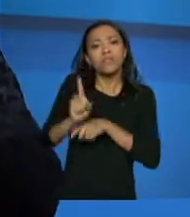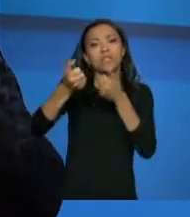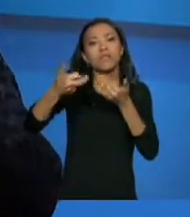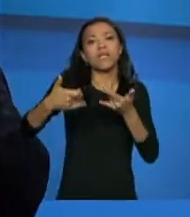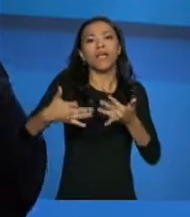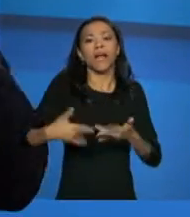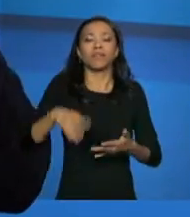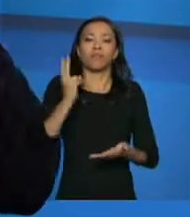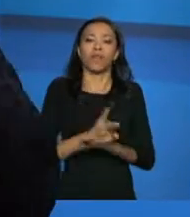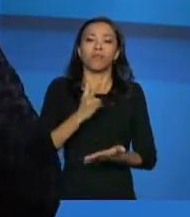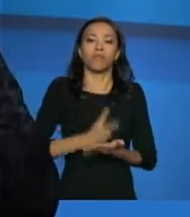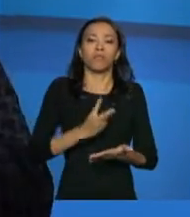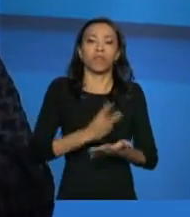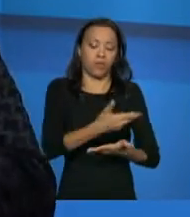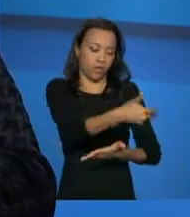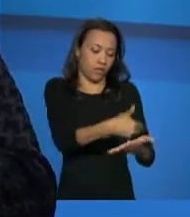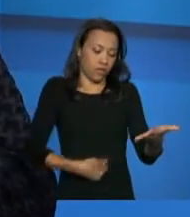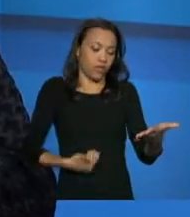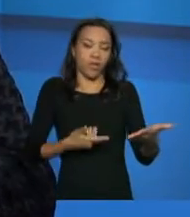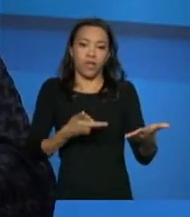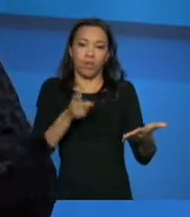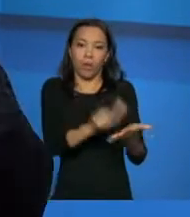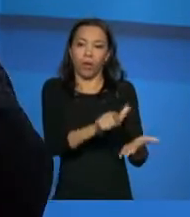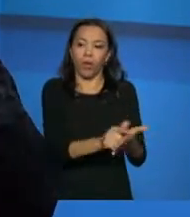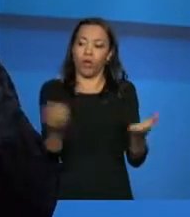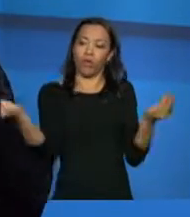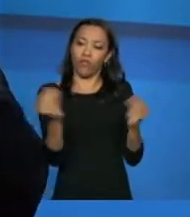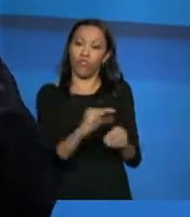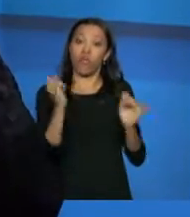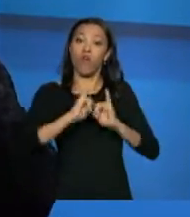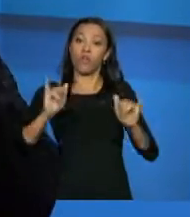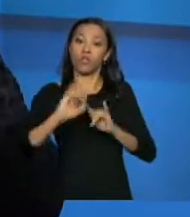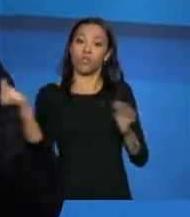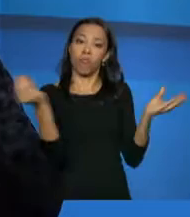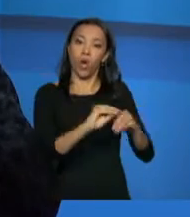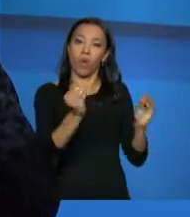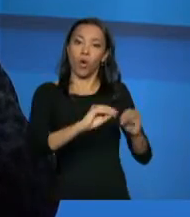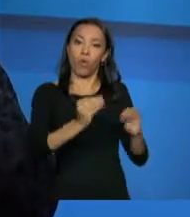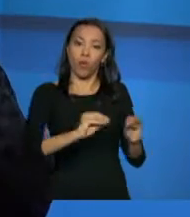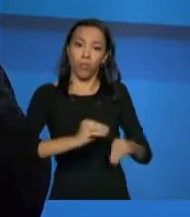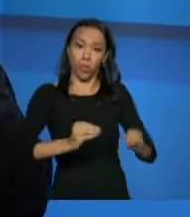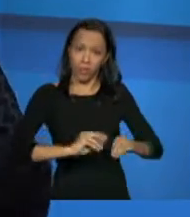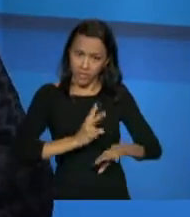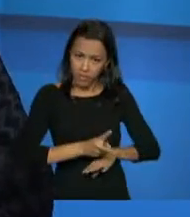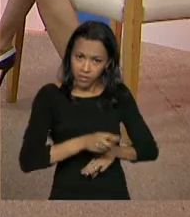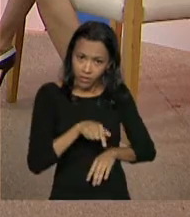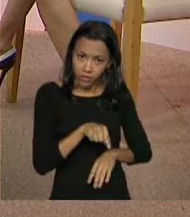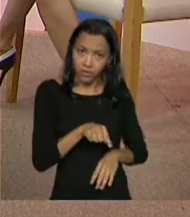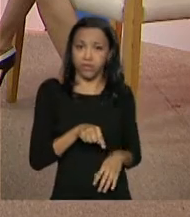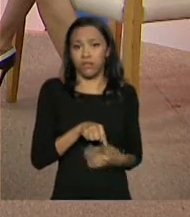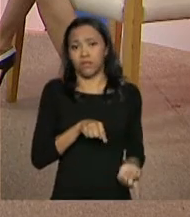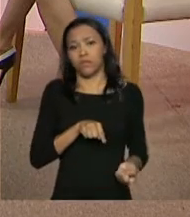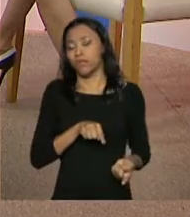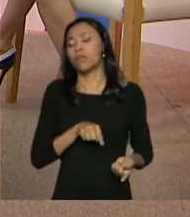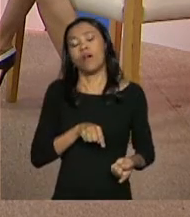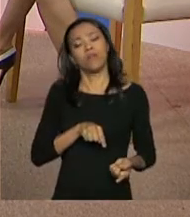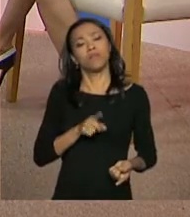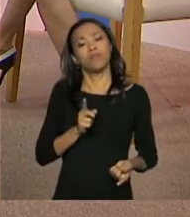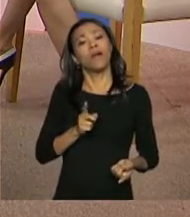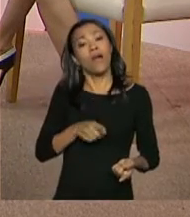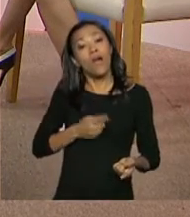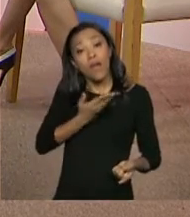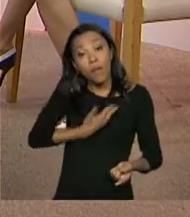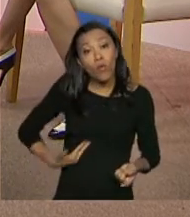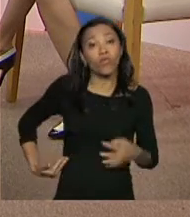postrando comprovantes, que muitas vezes estão dentro do próprio governo. Muitas vezes as informações que a gente pede para a pessoa comprovar, são conhecidas do governo.